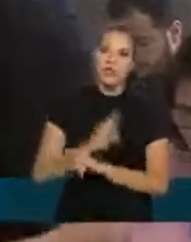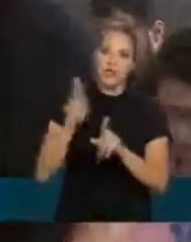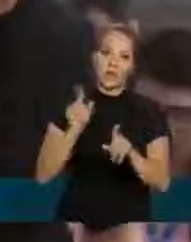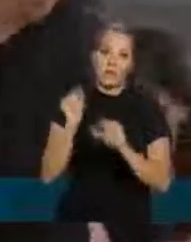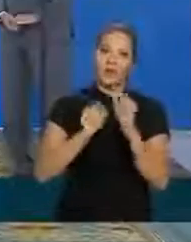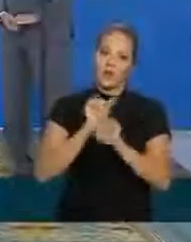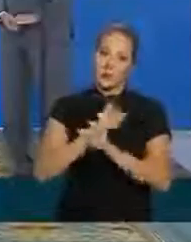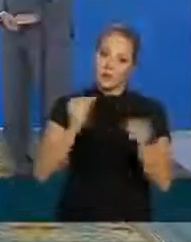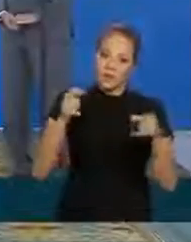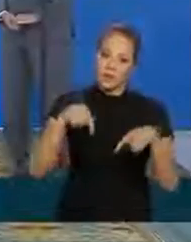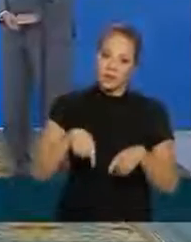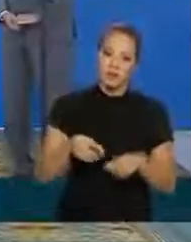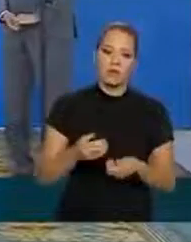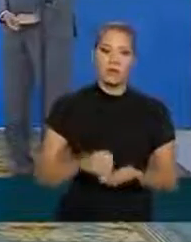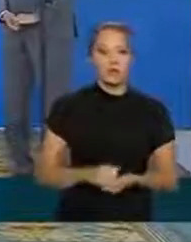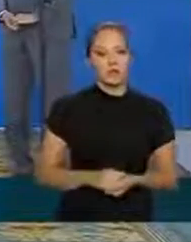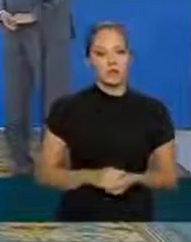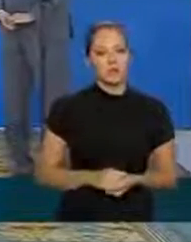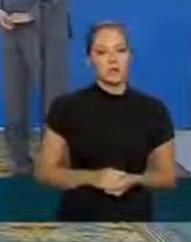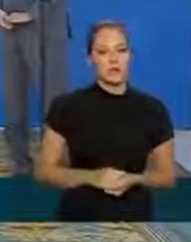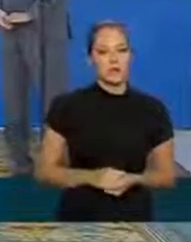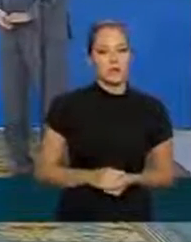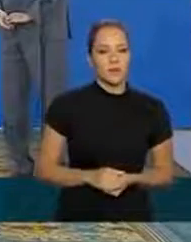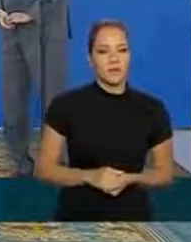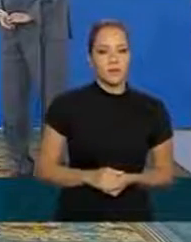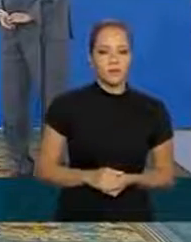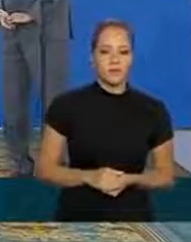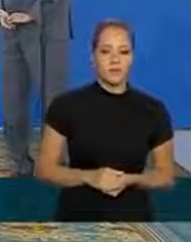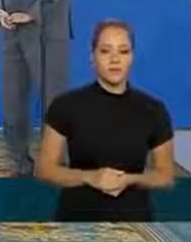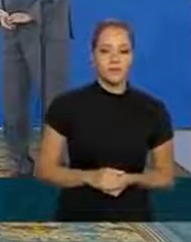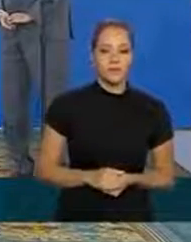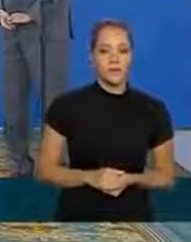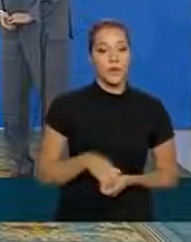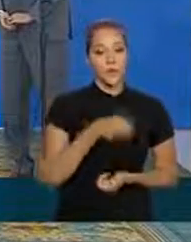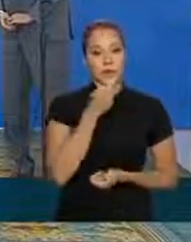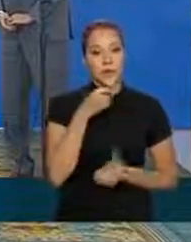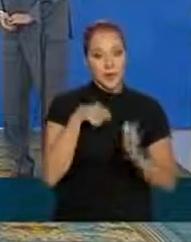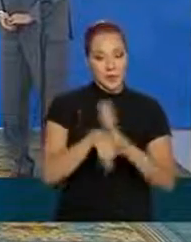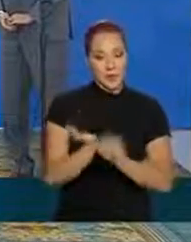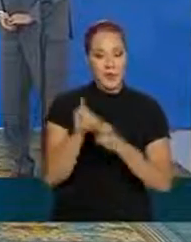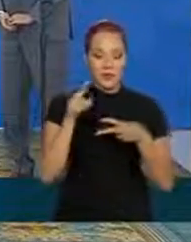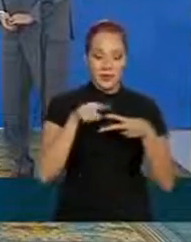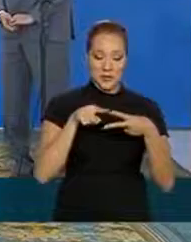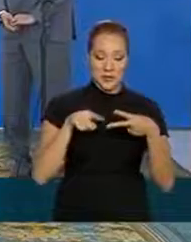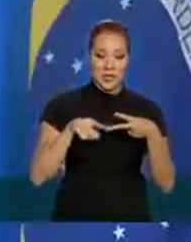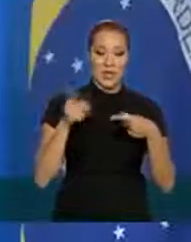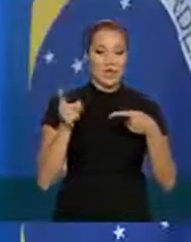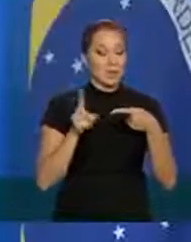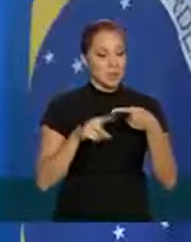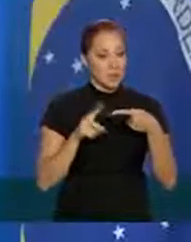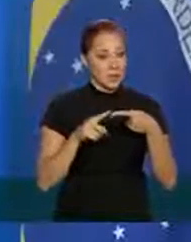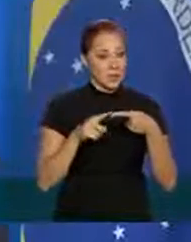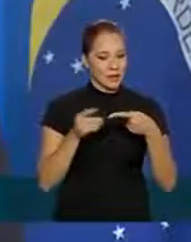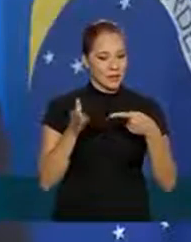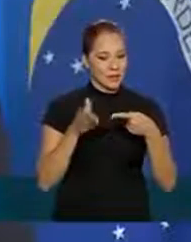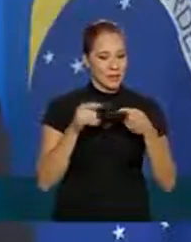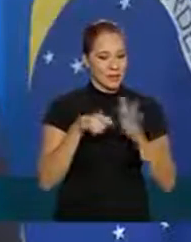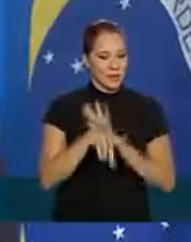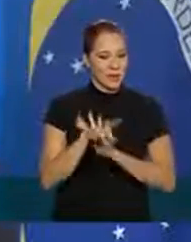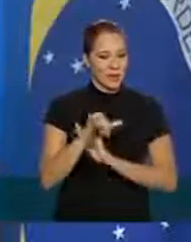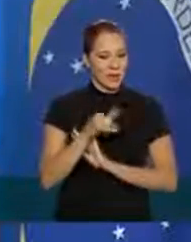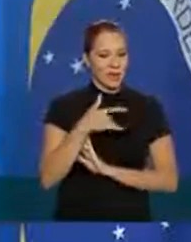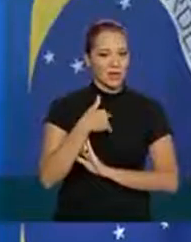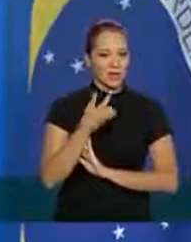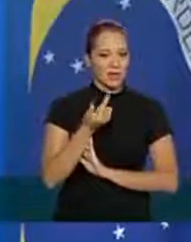sendo divulgada Bom pergunta tinha duas partes se eu entendi corretamente a primeira parte é nós estamos